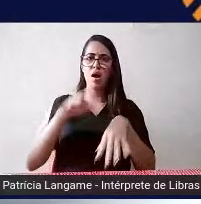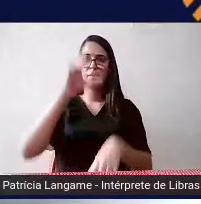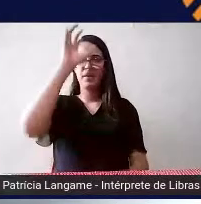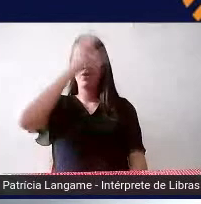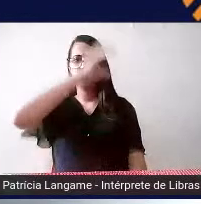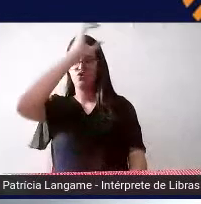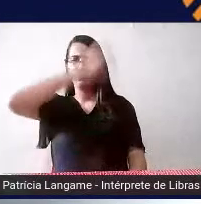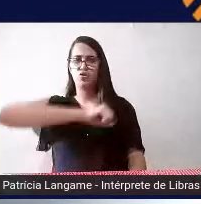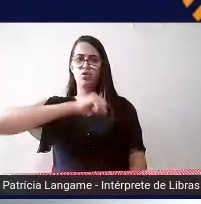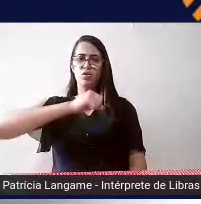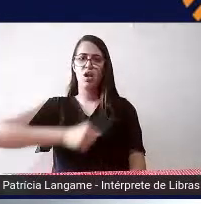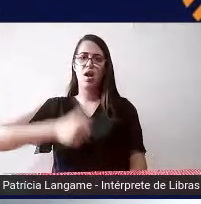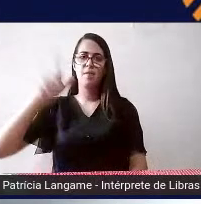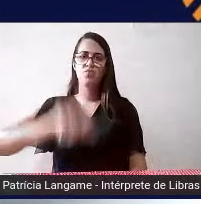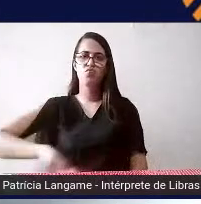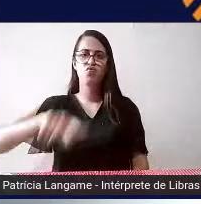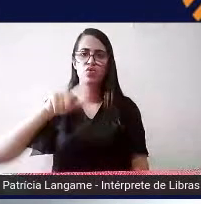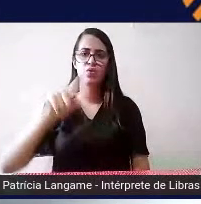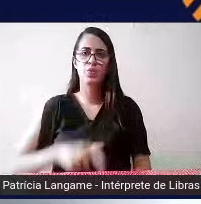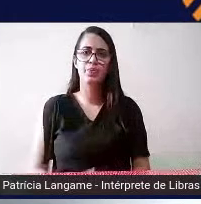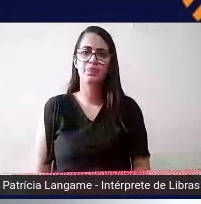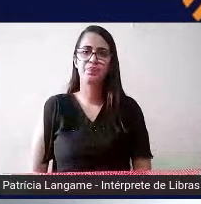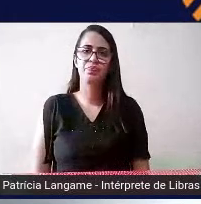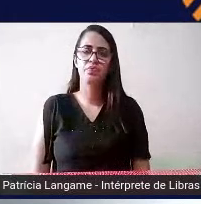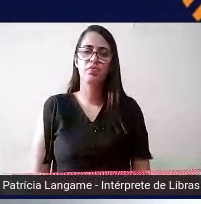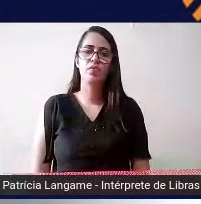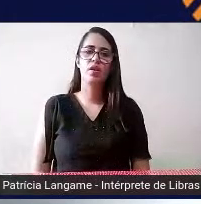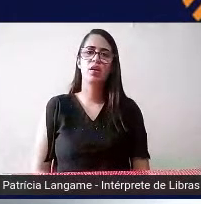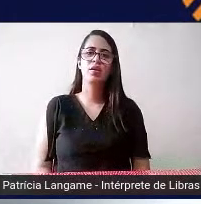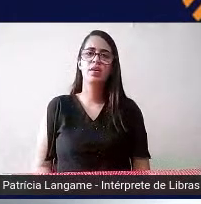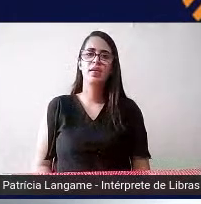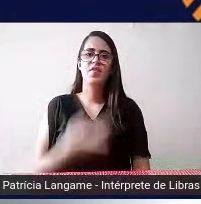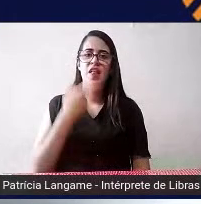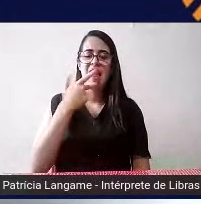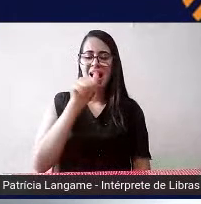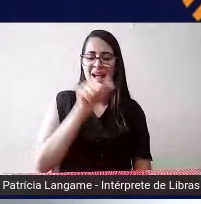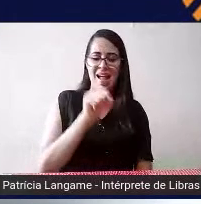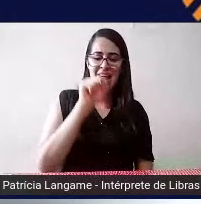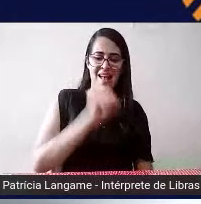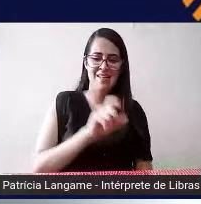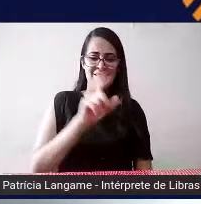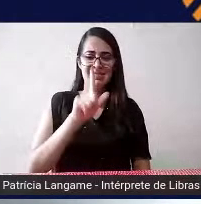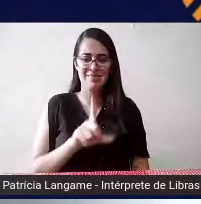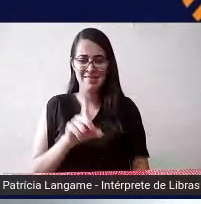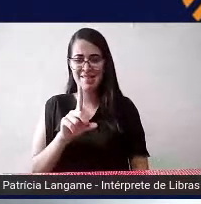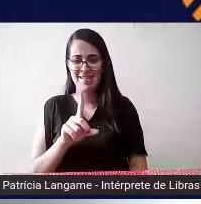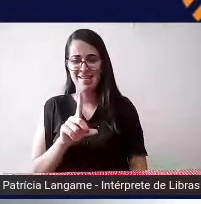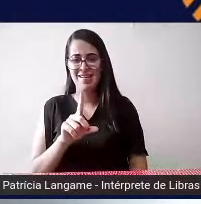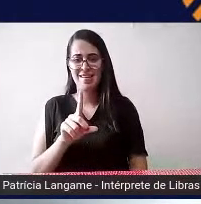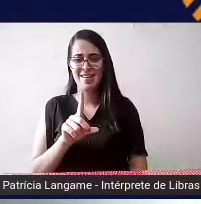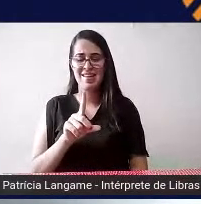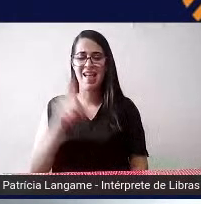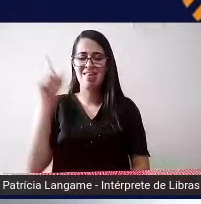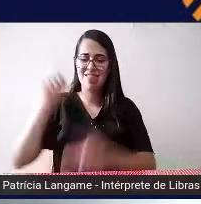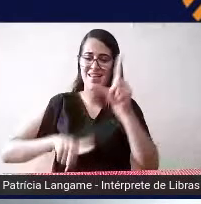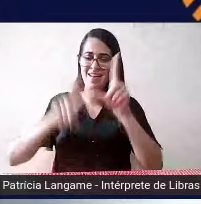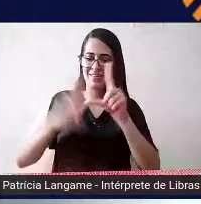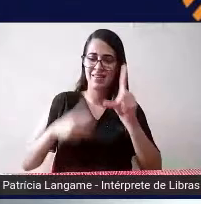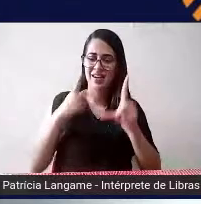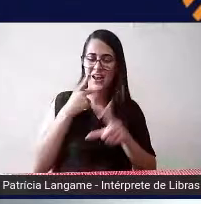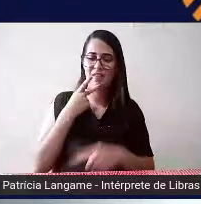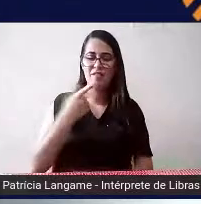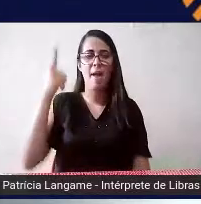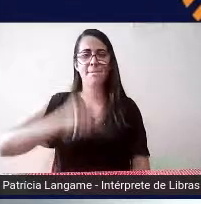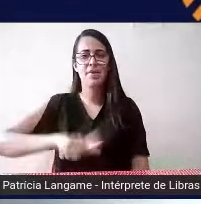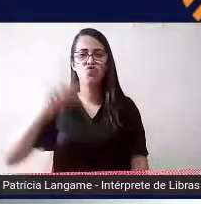repetindo ficava repetindo o tempo né como é A, S, D, F, G cedilha, L, K, J, H ou seja a gente